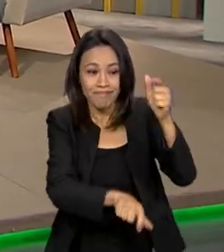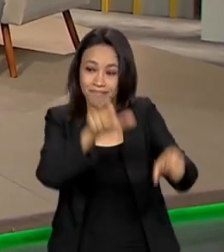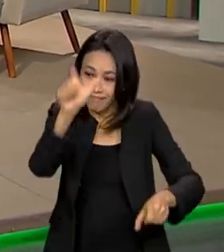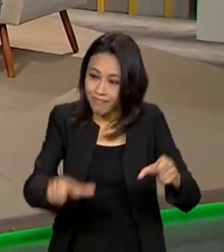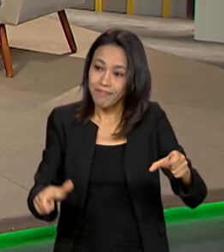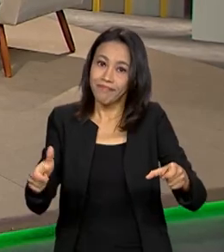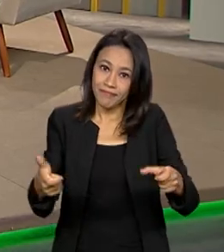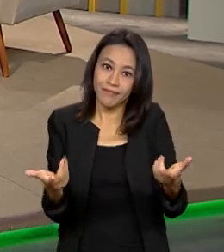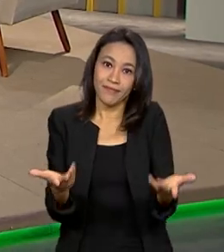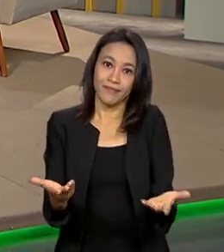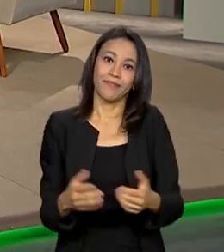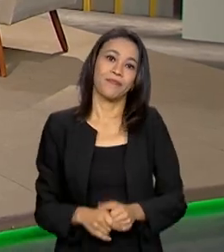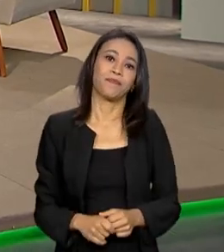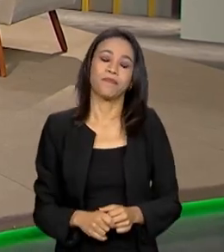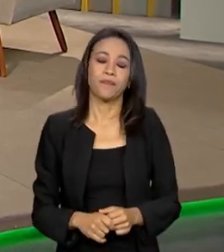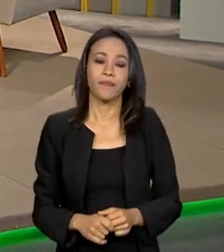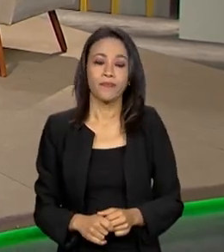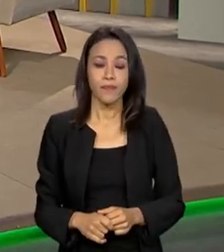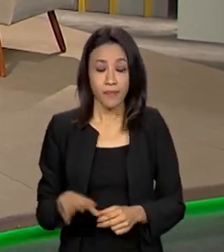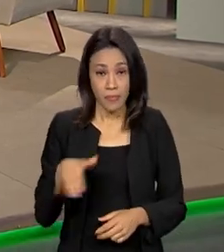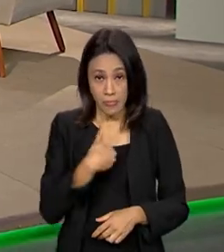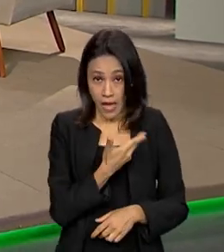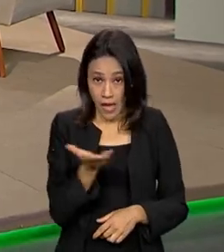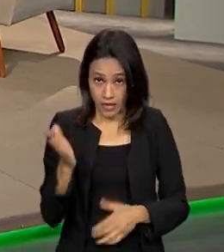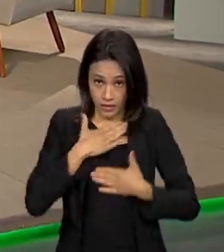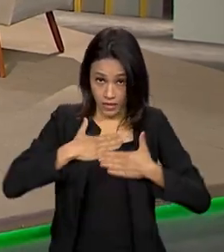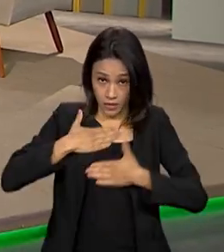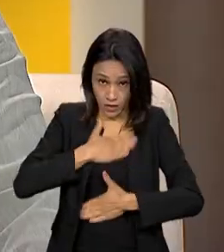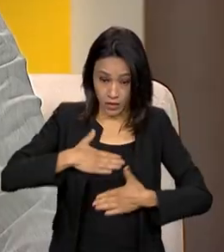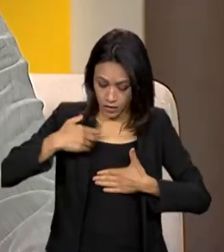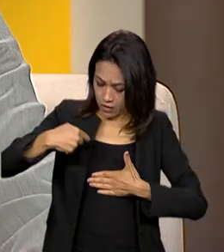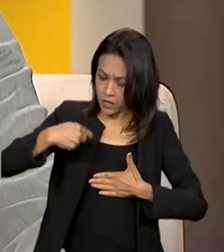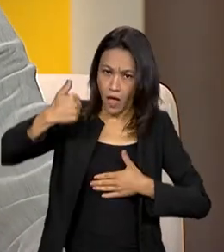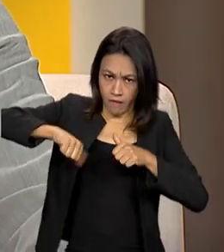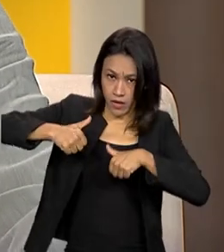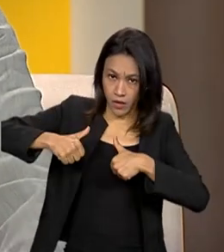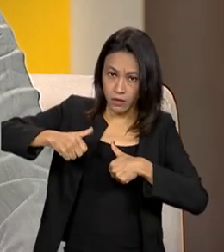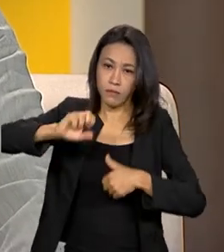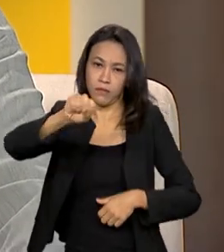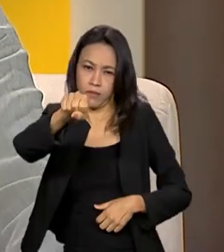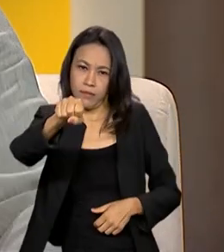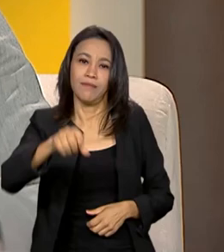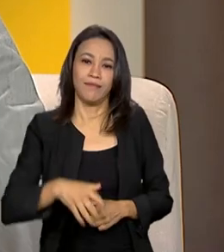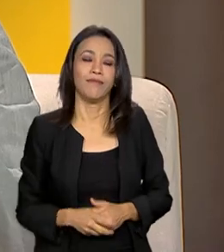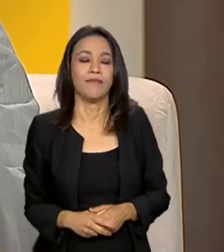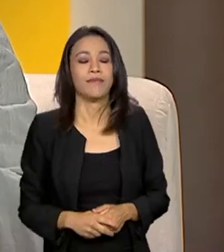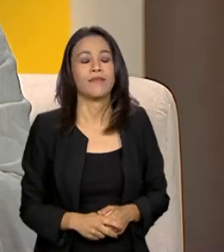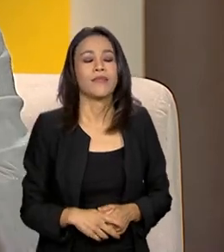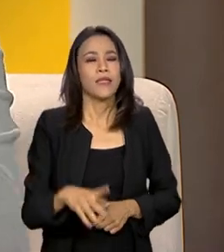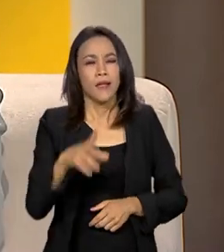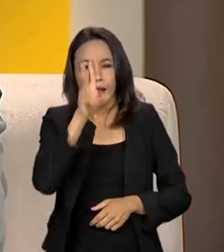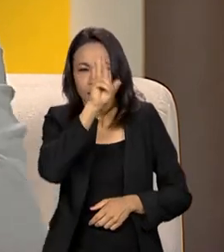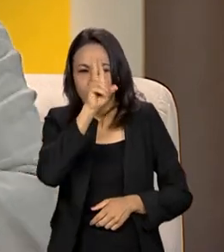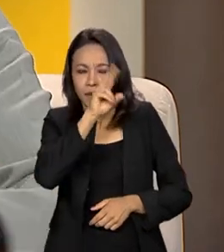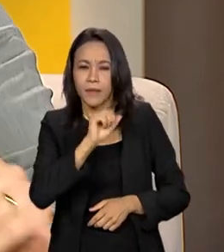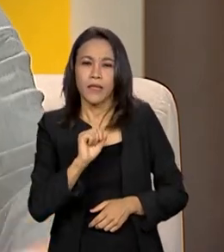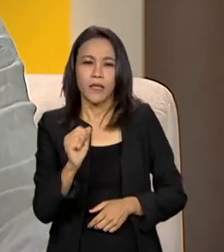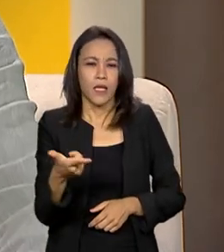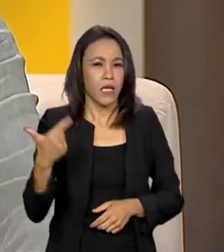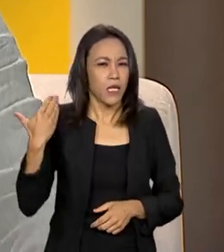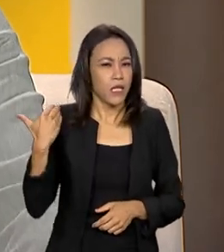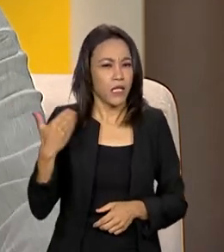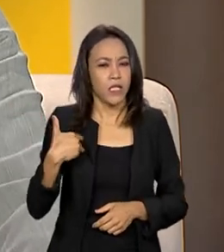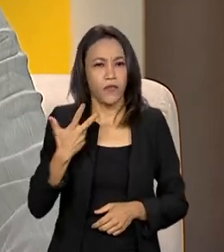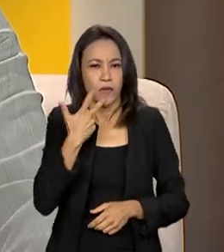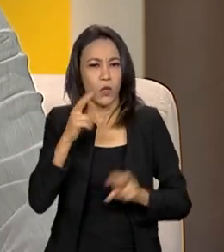públicos prestados. Essa satisfação é medida? A satisfação é medida. Então, dentro daquele eixo de engajamento que a gente falou da